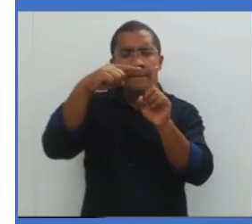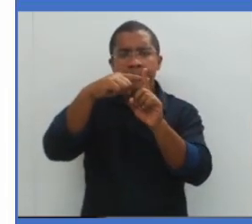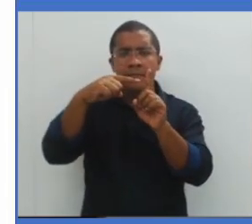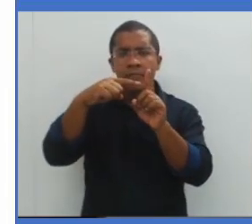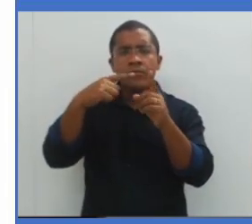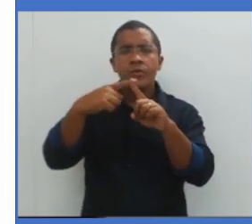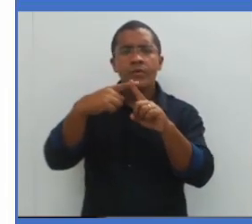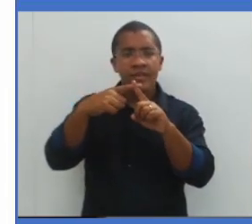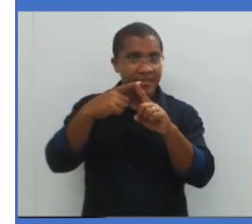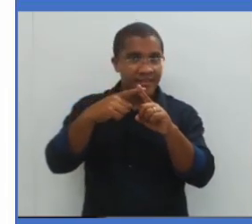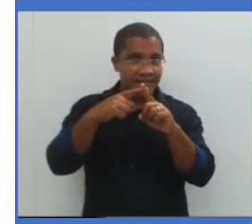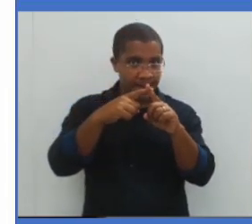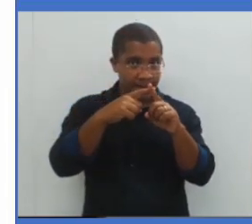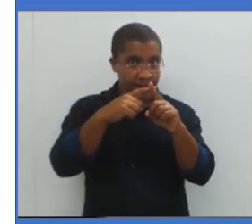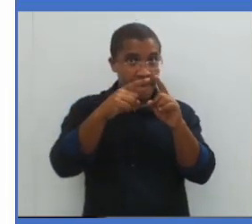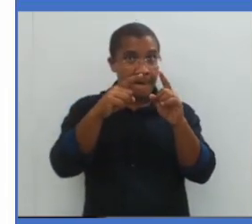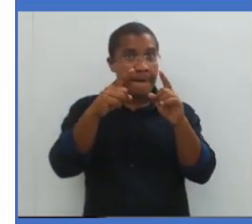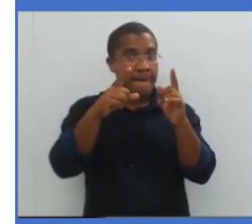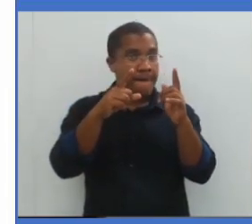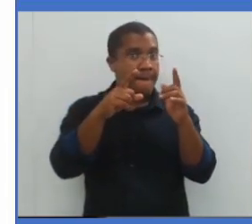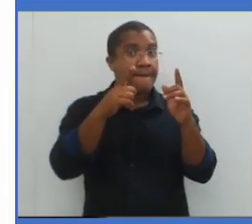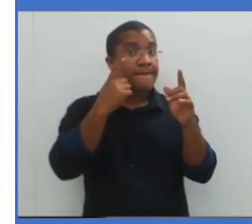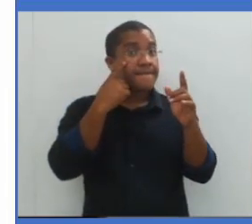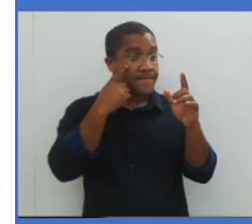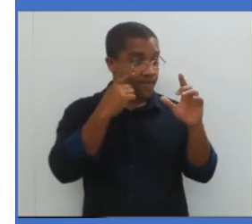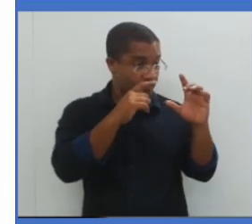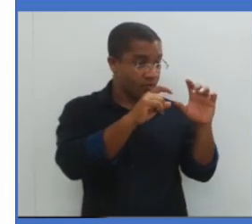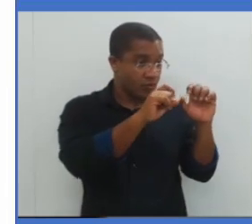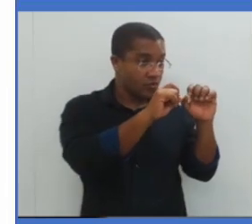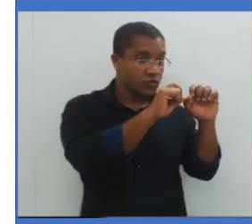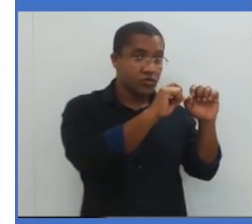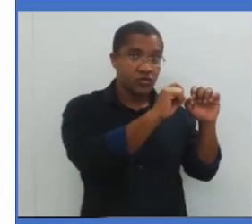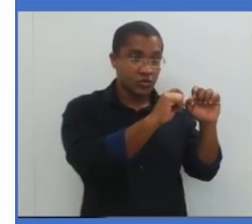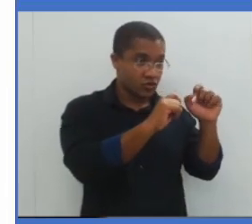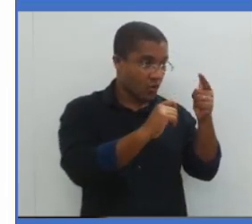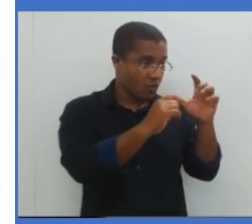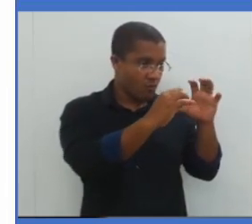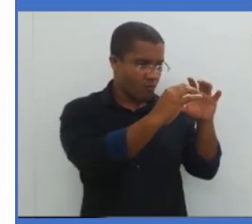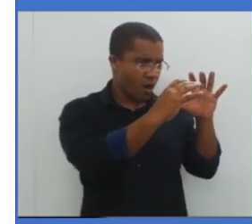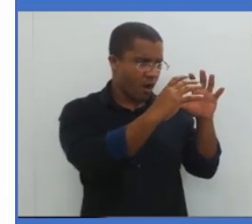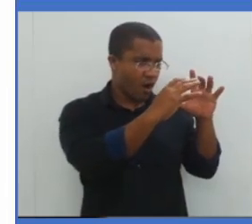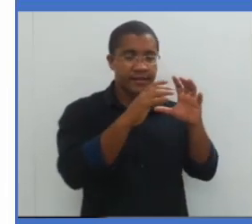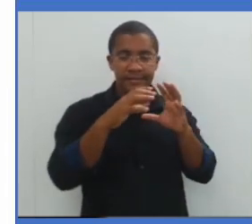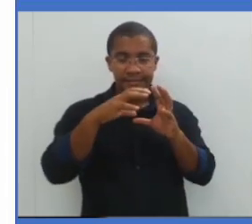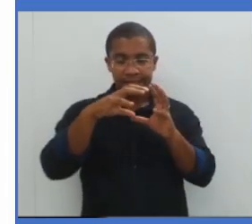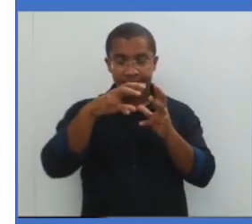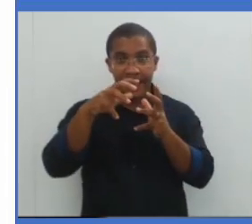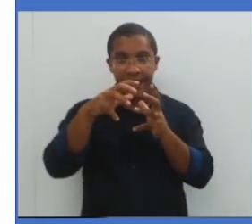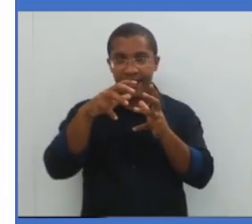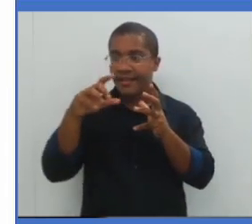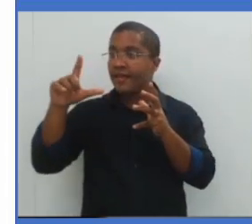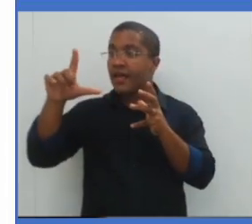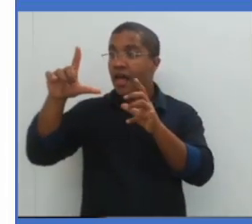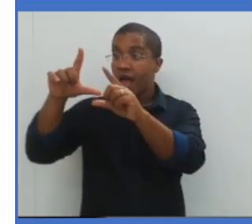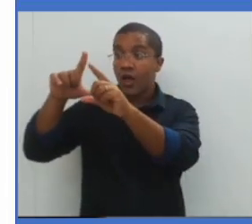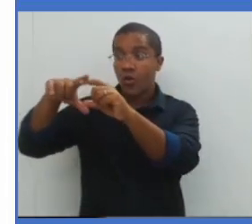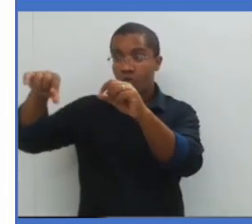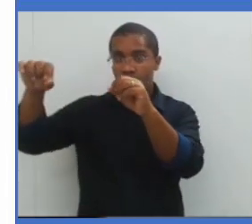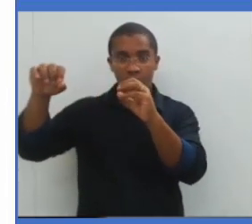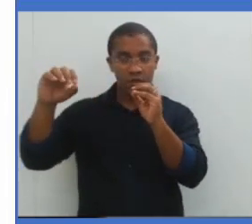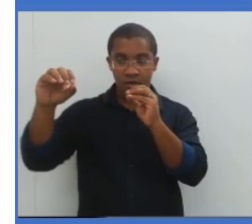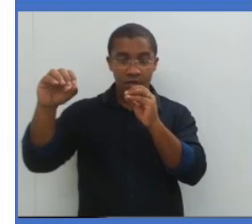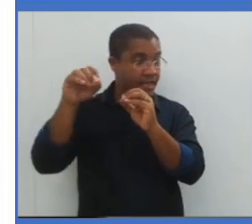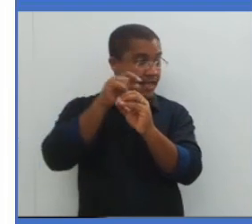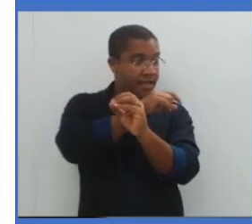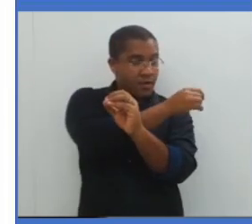encoberta pela Terra. Ou seja, passa um raio de Sol. Tá certo? A Terra só atrapalha um pouquinho.